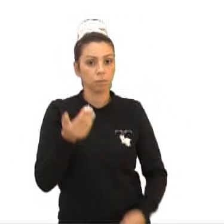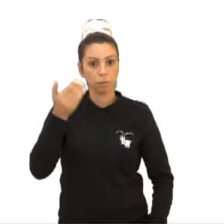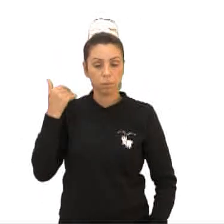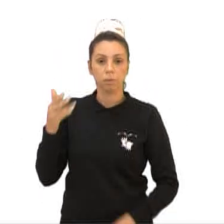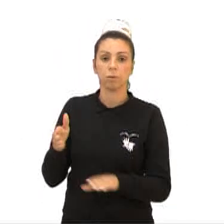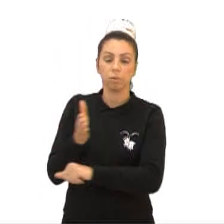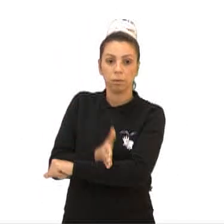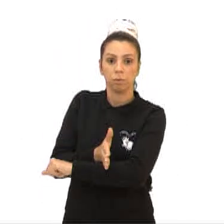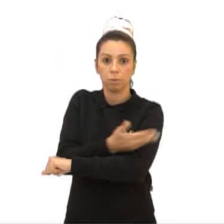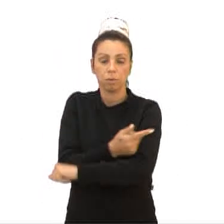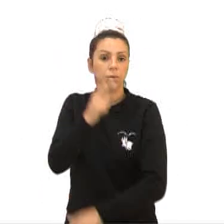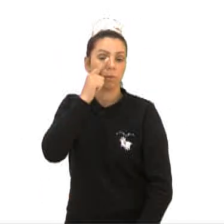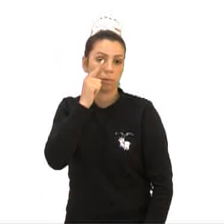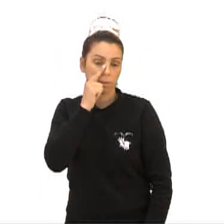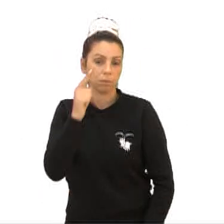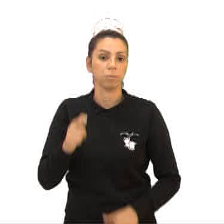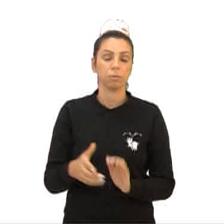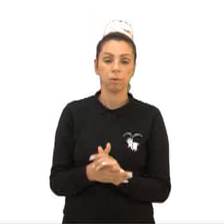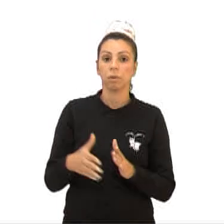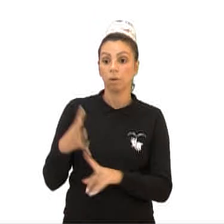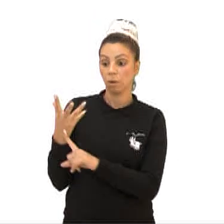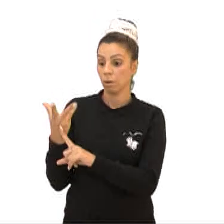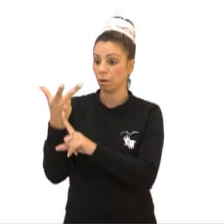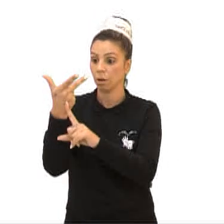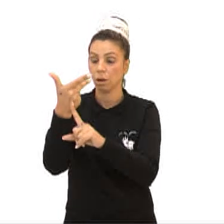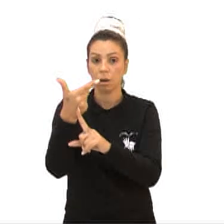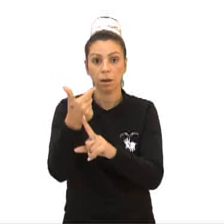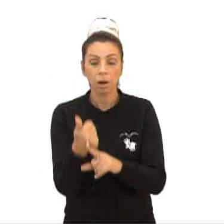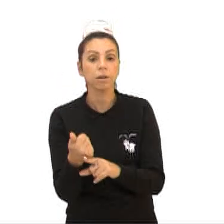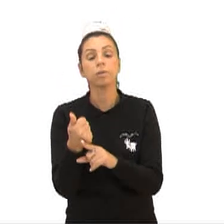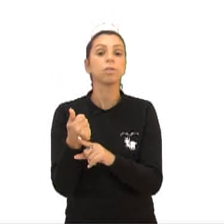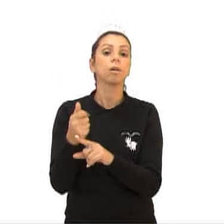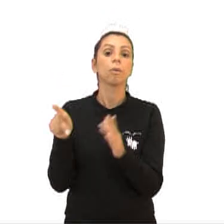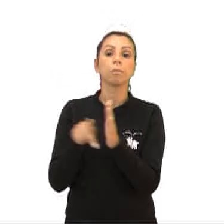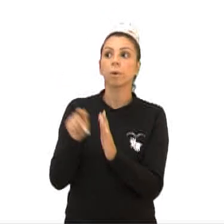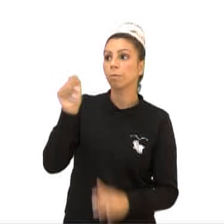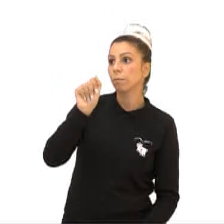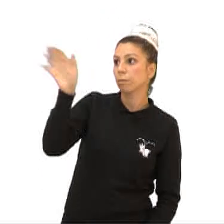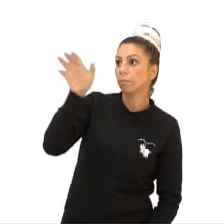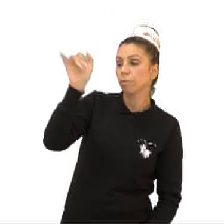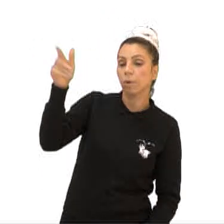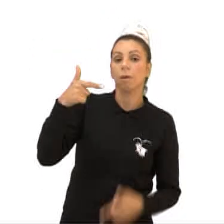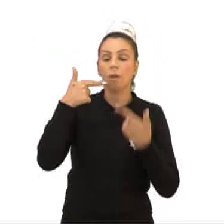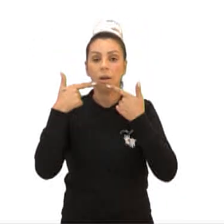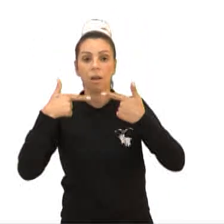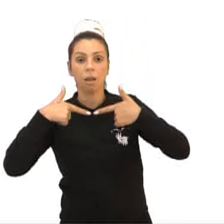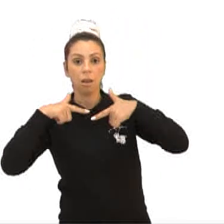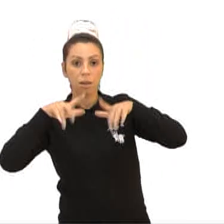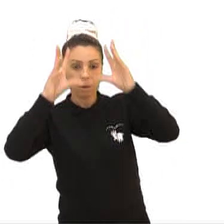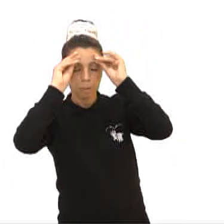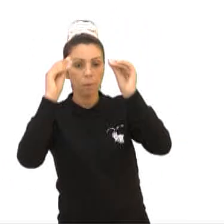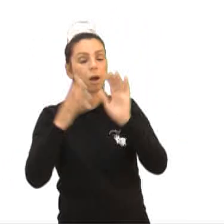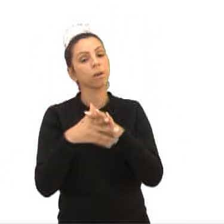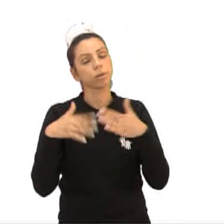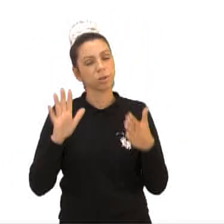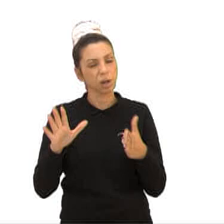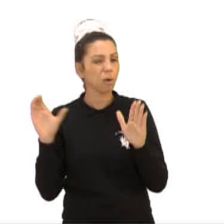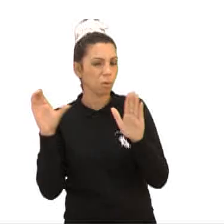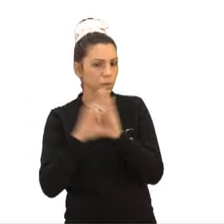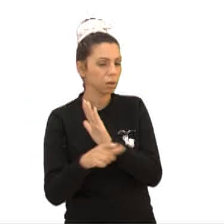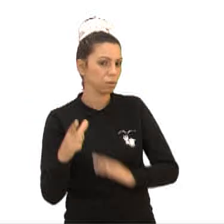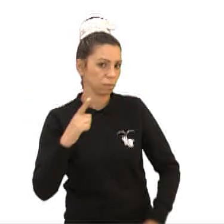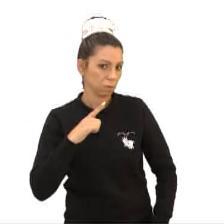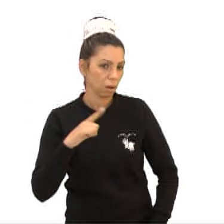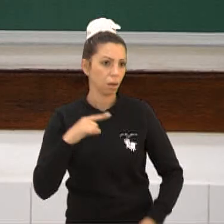-greco-romano. Arte é uma definição ocidental, fazendo a expressão por meio de uma linguagem pré-estabelecida. Por que eu